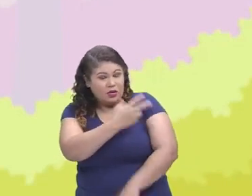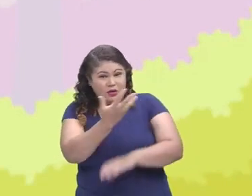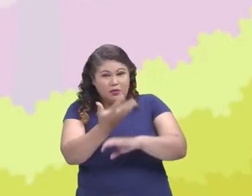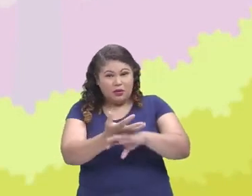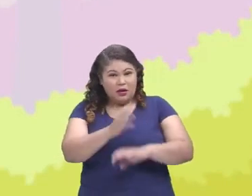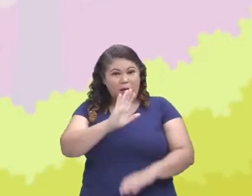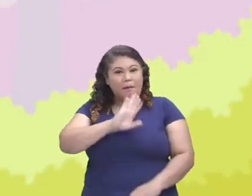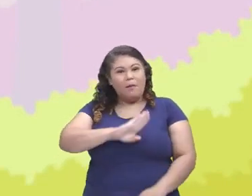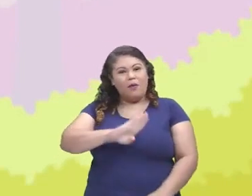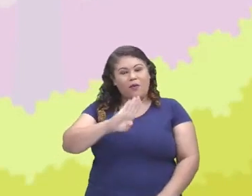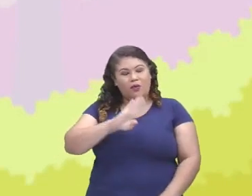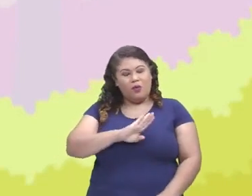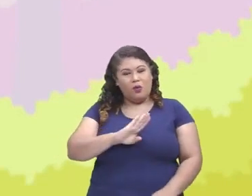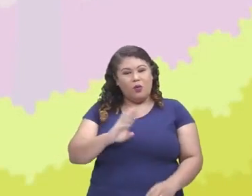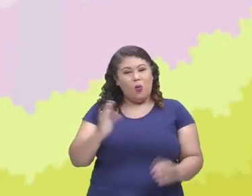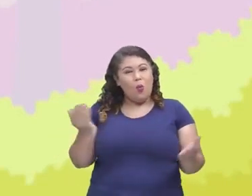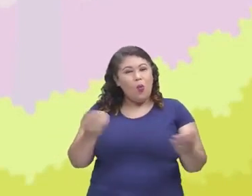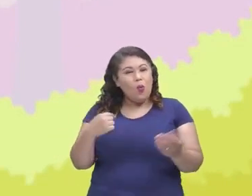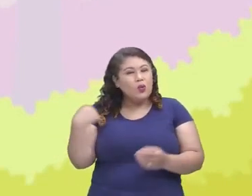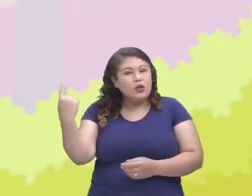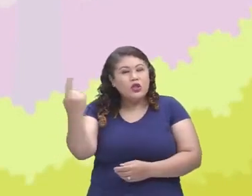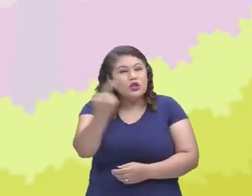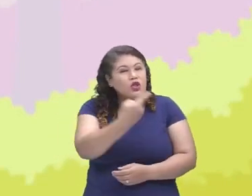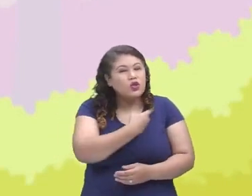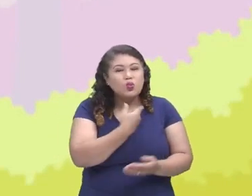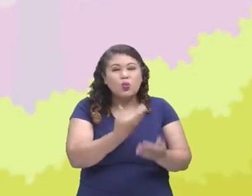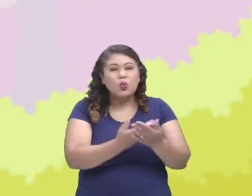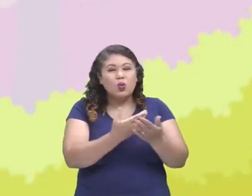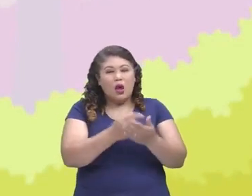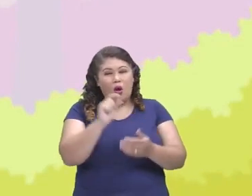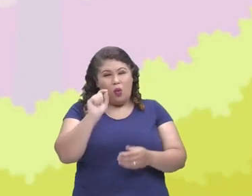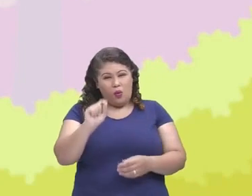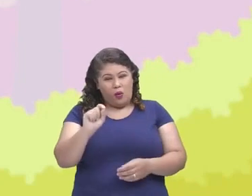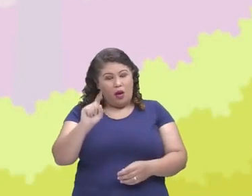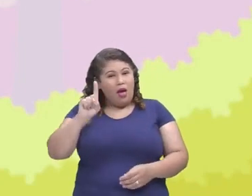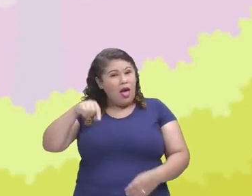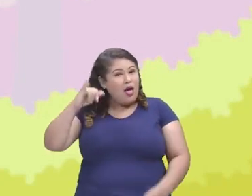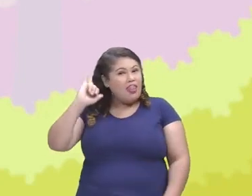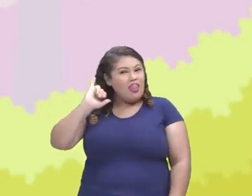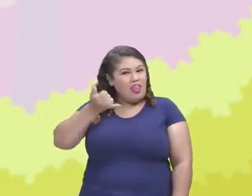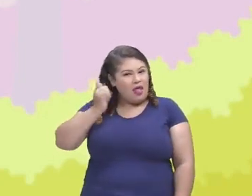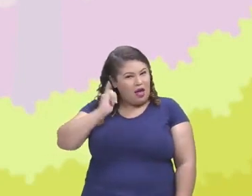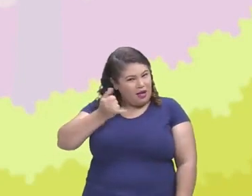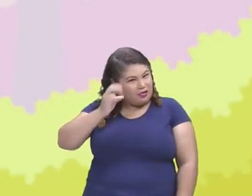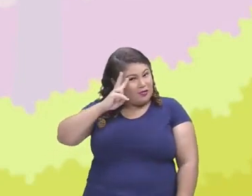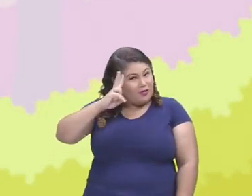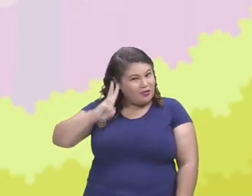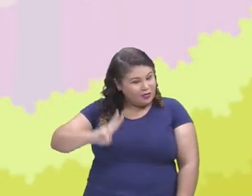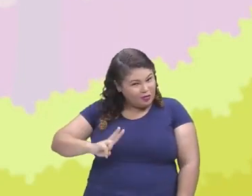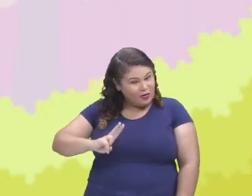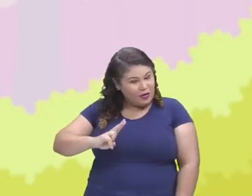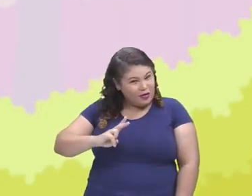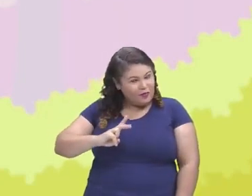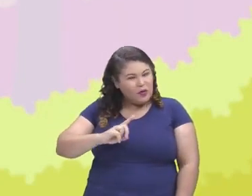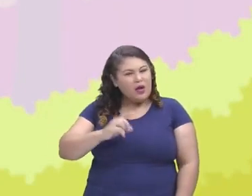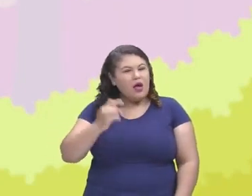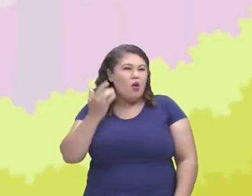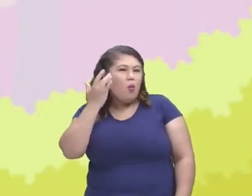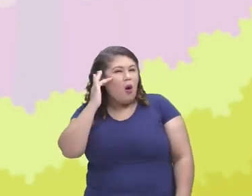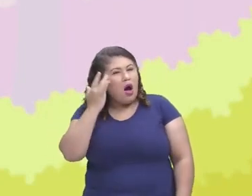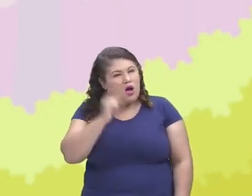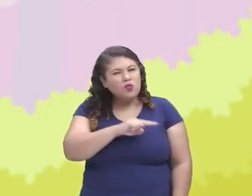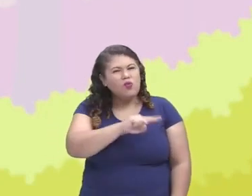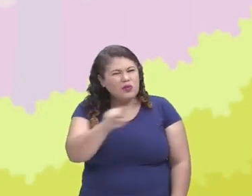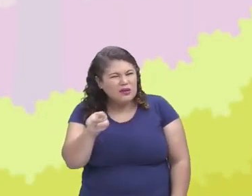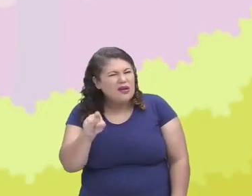Hoje, crianças, nós vamos estudar uma narrativa que você alguma vez já deve